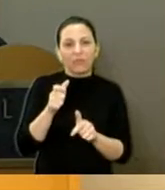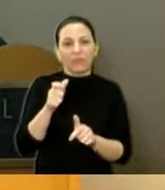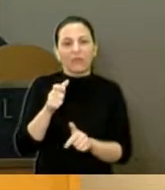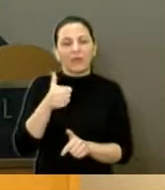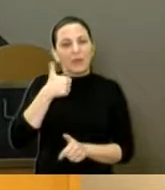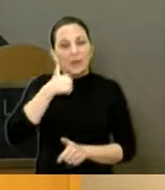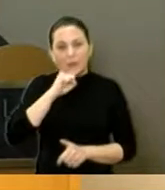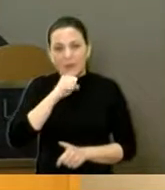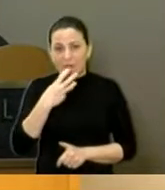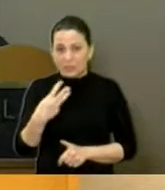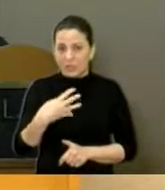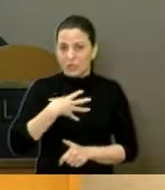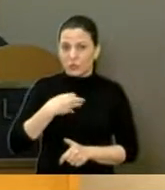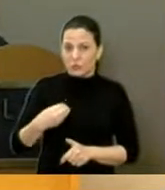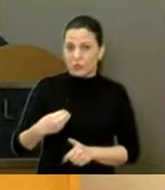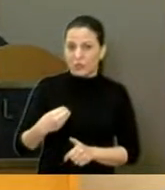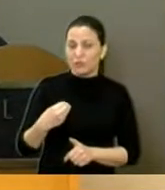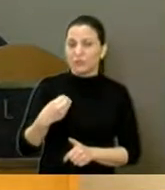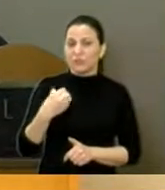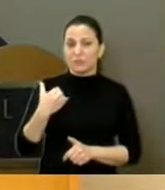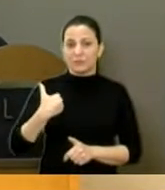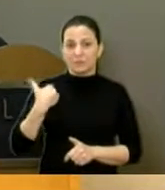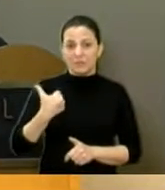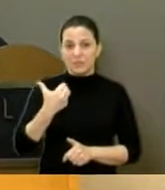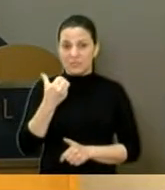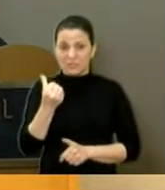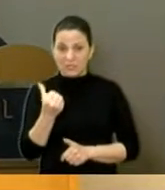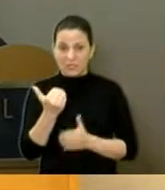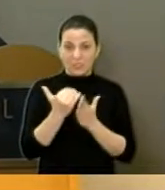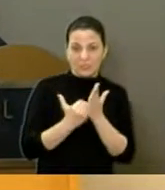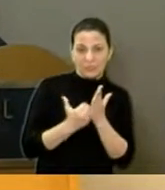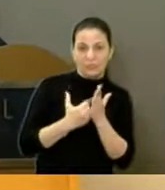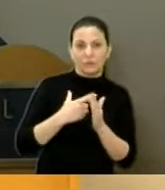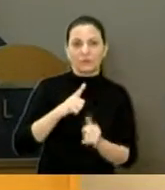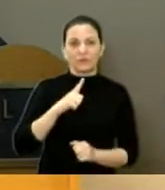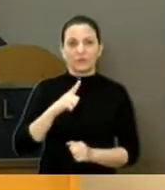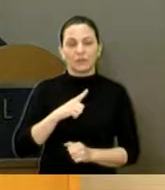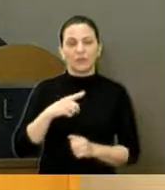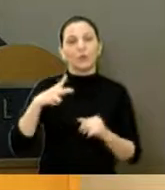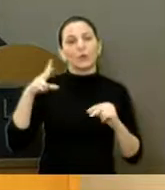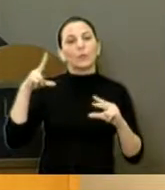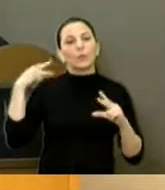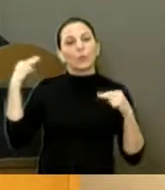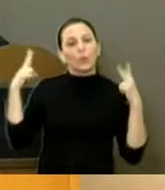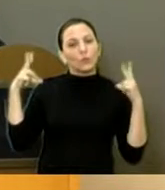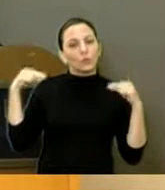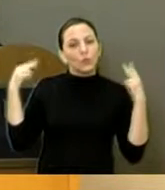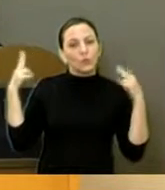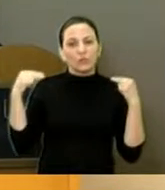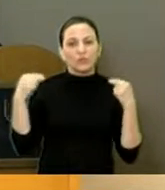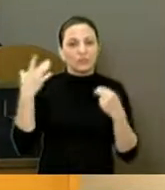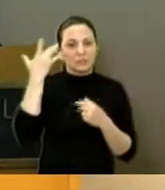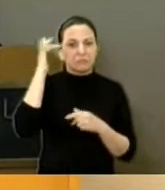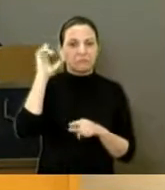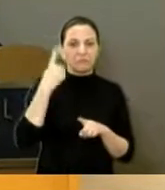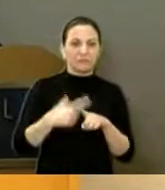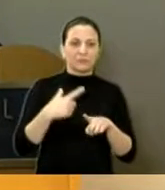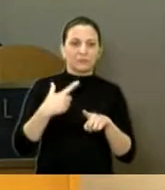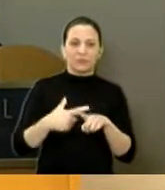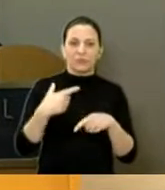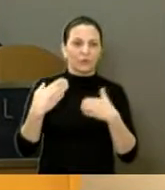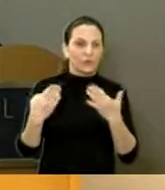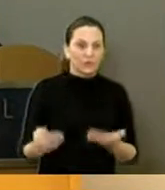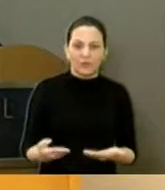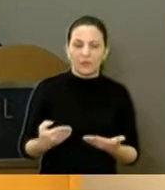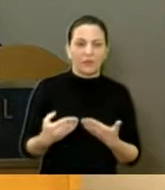filhos, uma menor de seis anos, que é deficiente, e esse motorista, não sei por que, se está de mal com a vida ou o que quer, eu não posso exercer